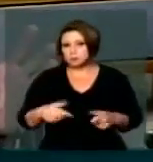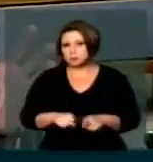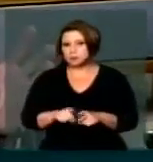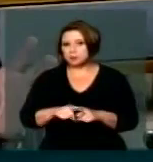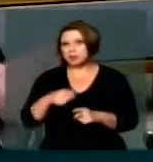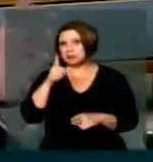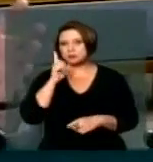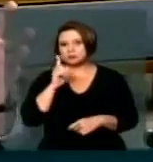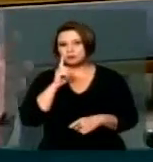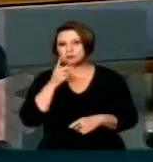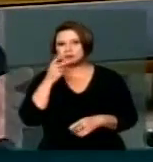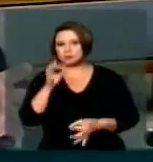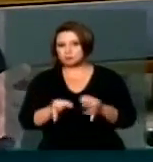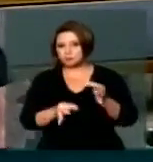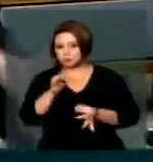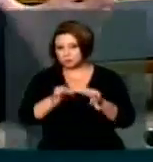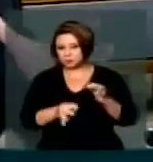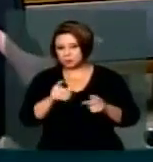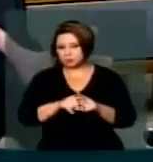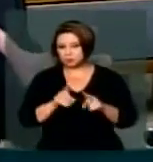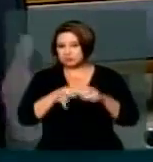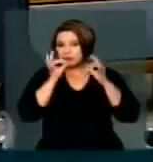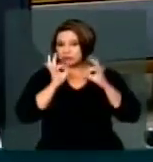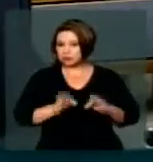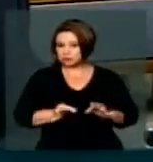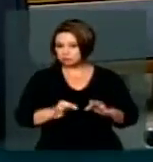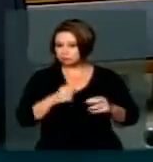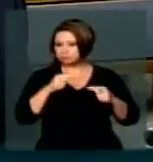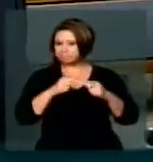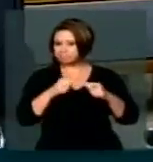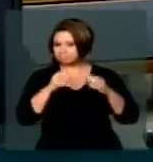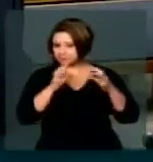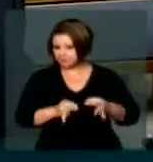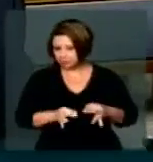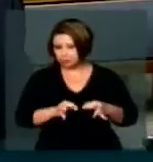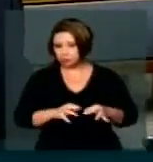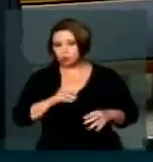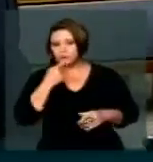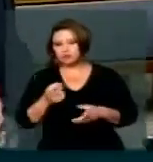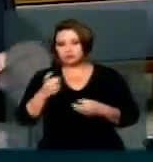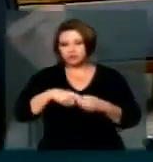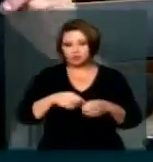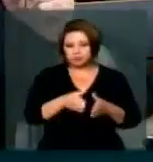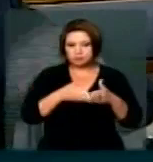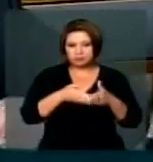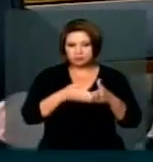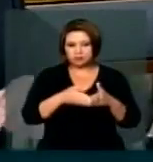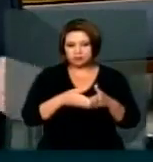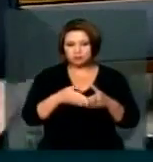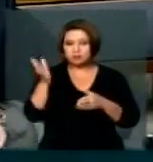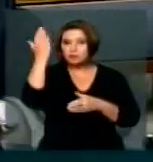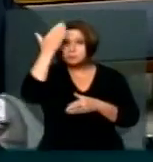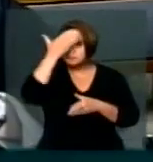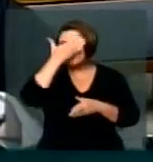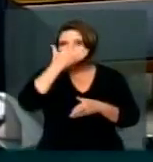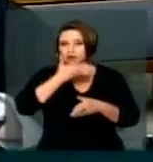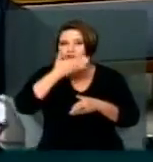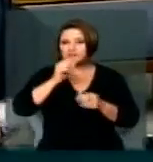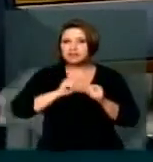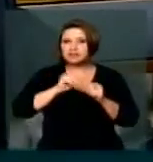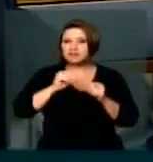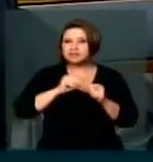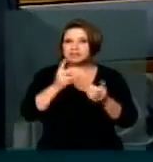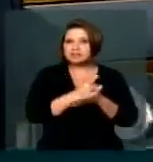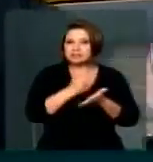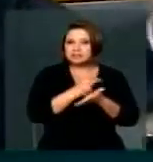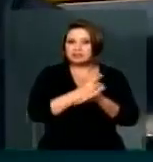história dos Estados Unidos O juízo arbitral Ele é correto Ele é adequado Quando que você recorre? Quando ficou comprovado Que houve corrupção